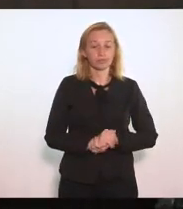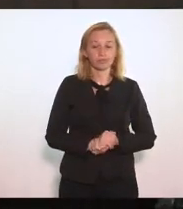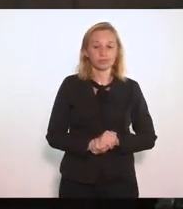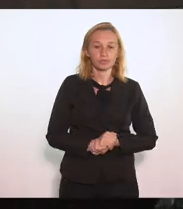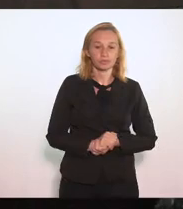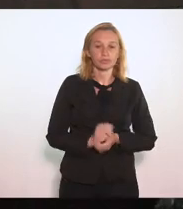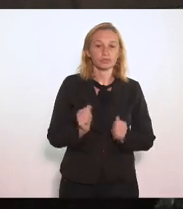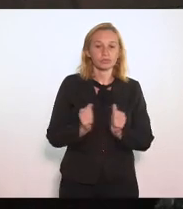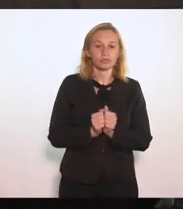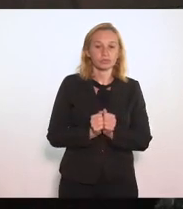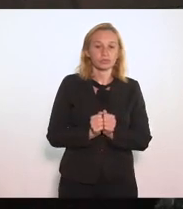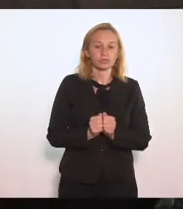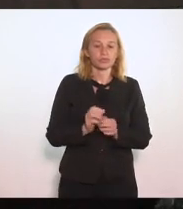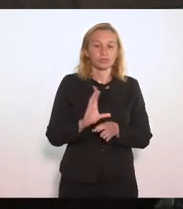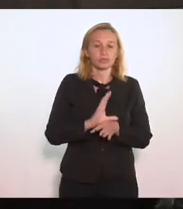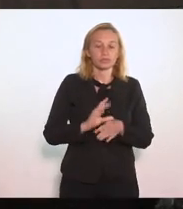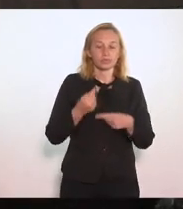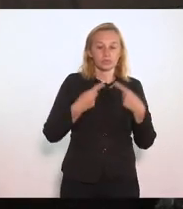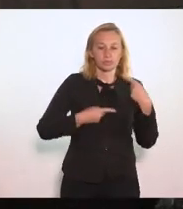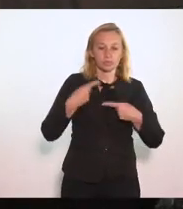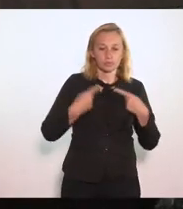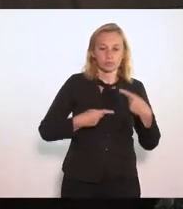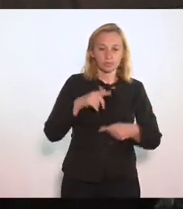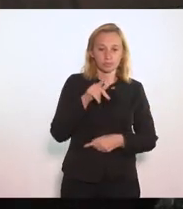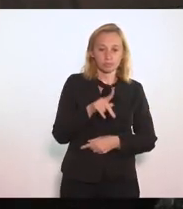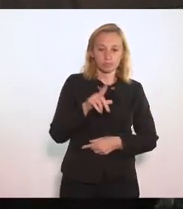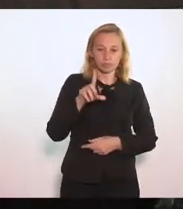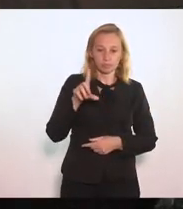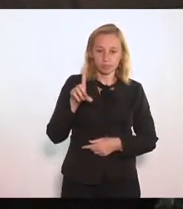Junto ao conselho Político Do PDT